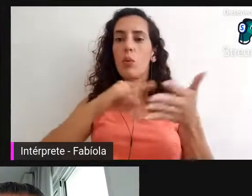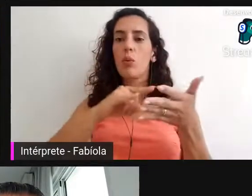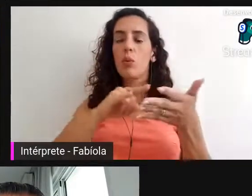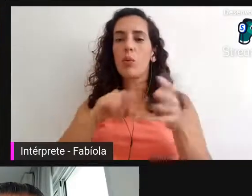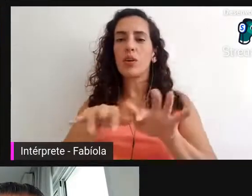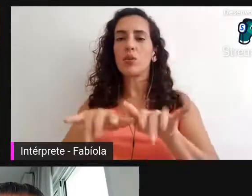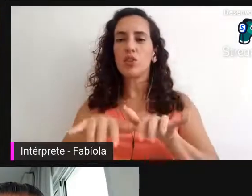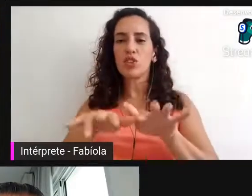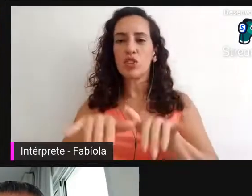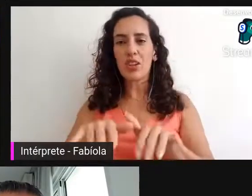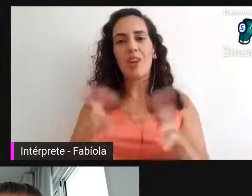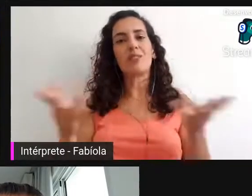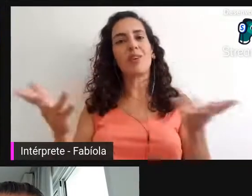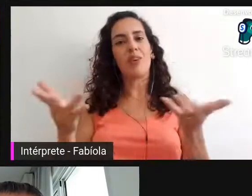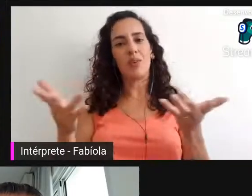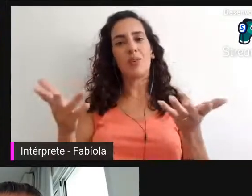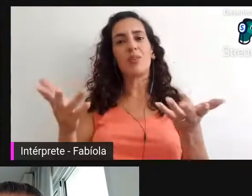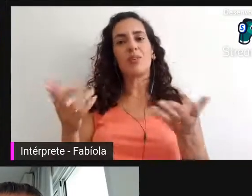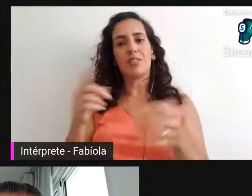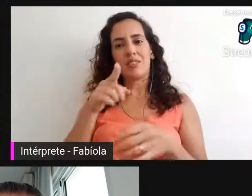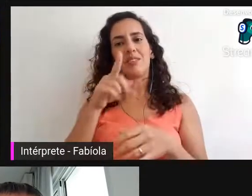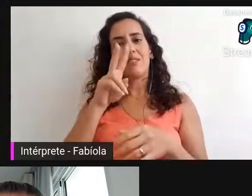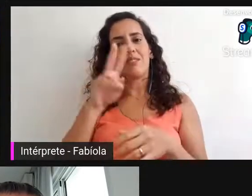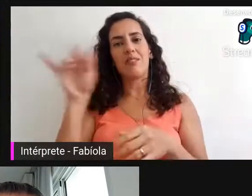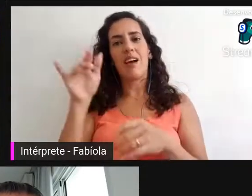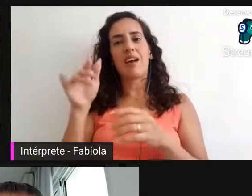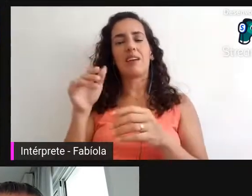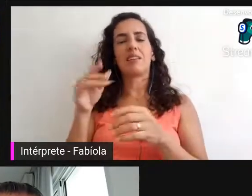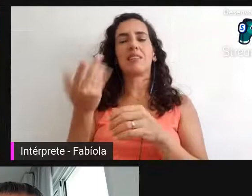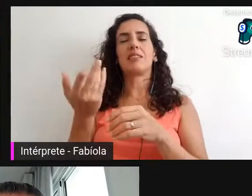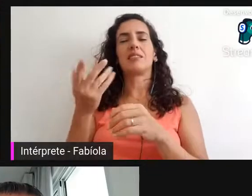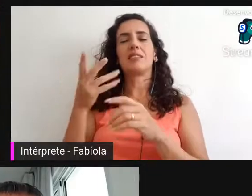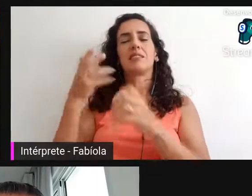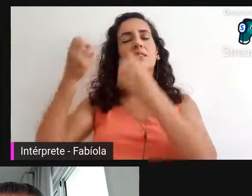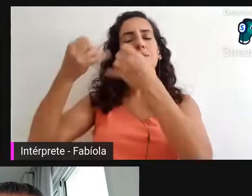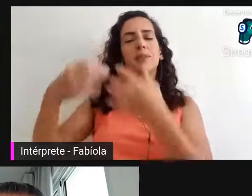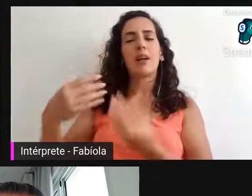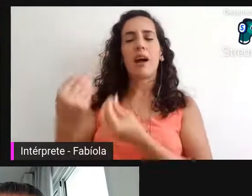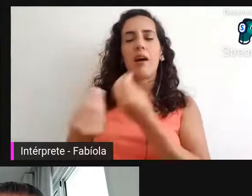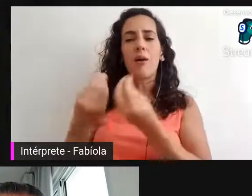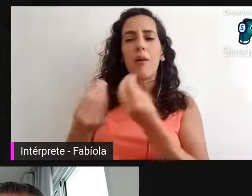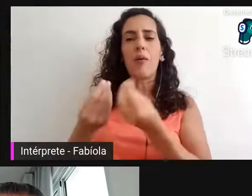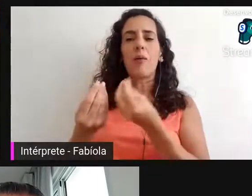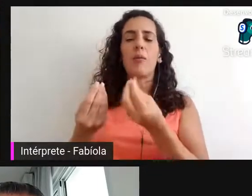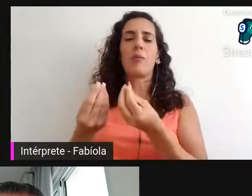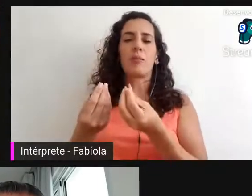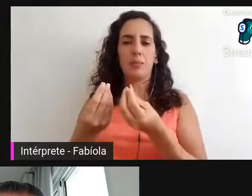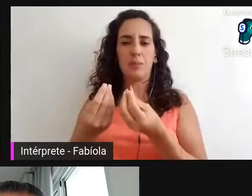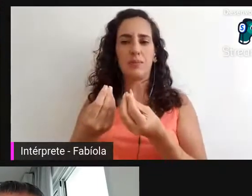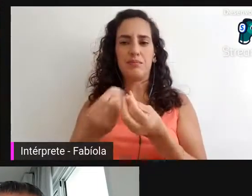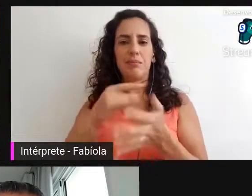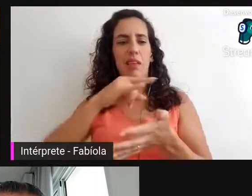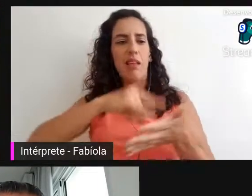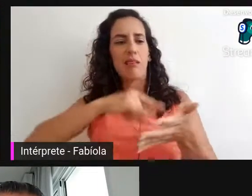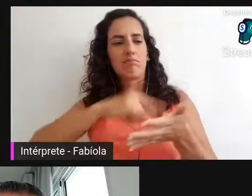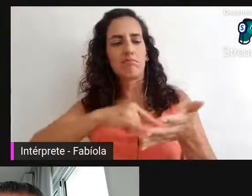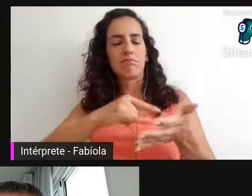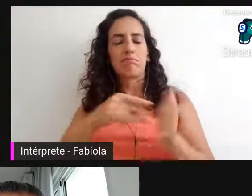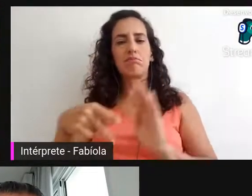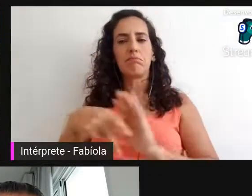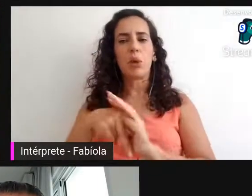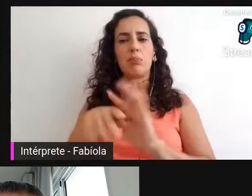hoje, né? Preservação digital sistêmica, tópico que será abordado hoje. Atualmente, o professor é docente do curso de graduação em